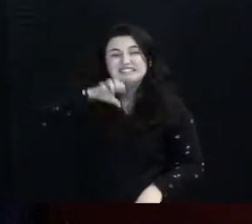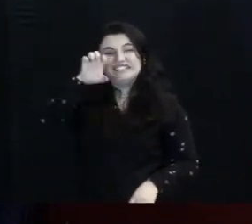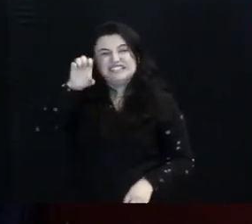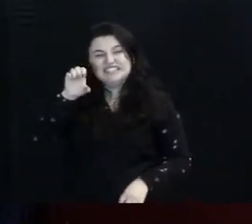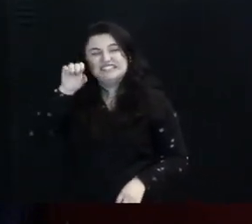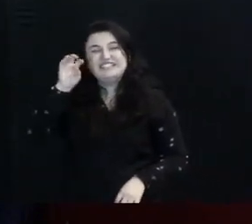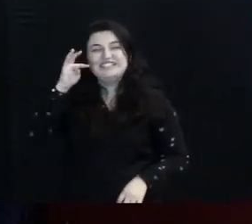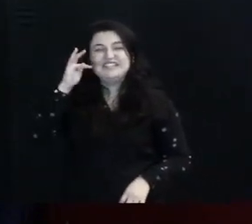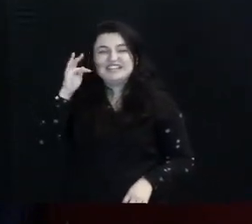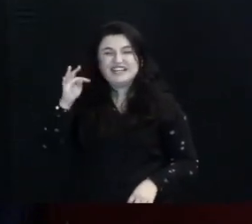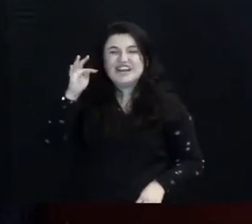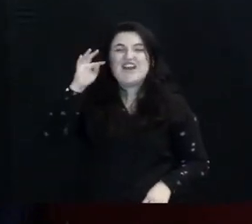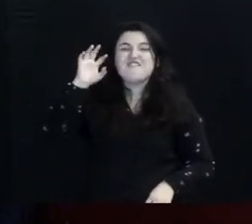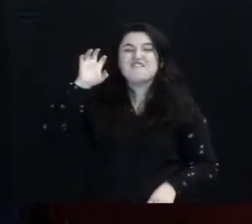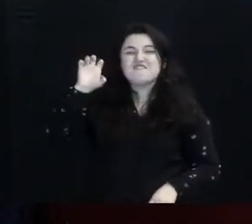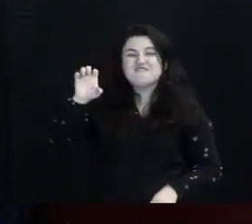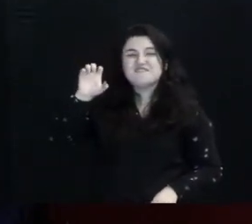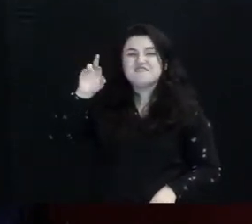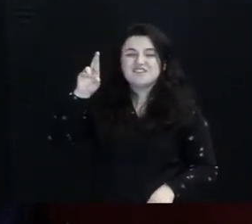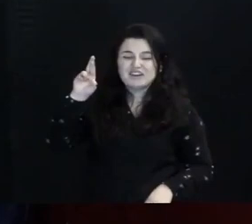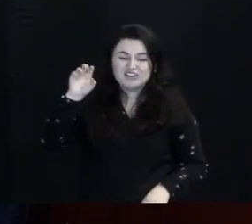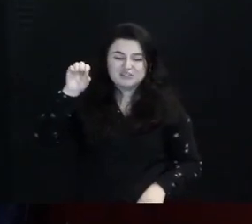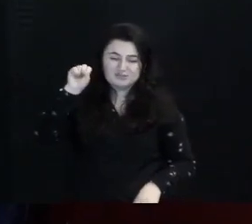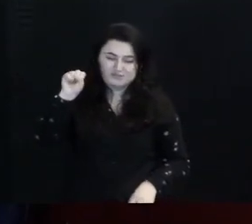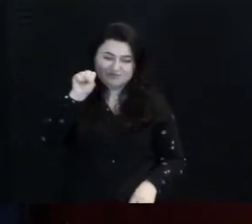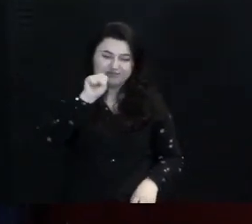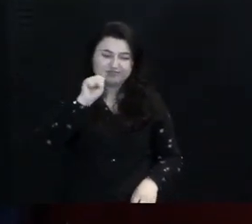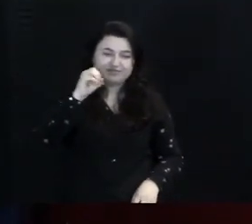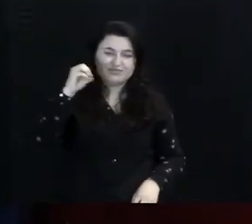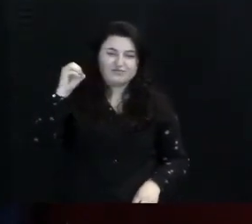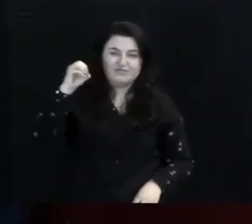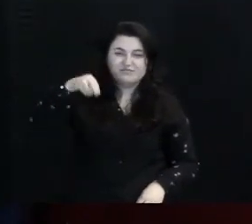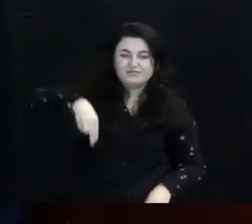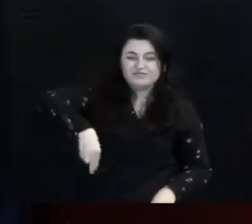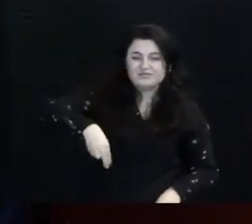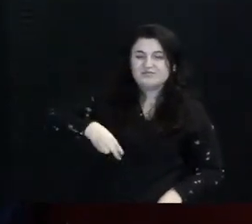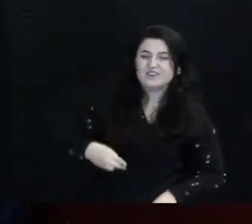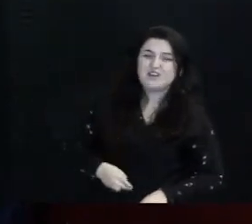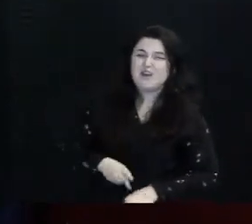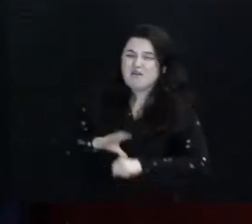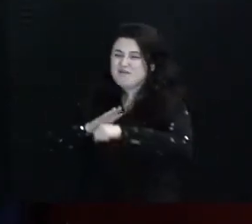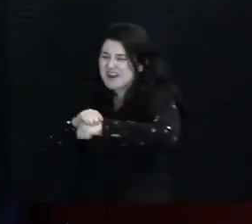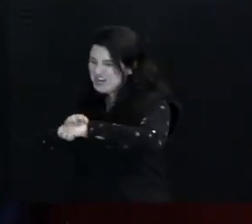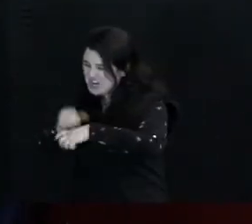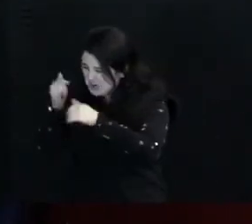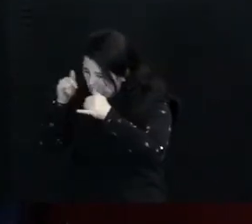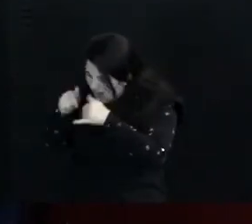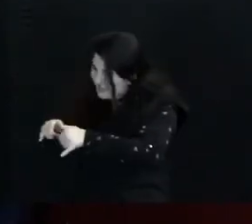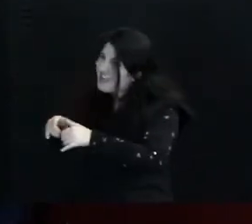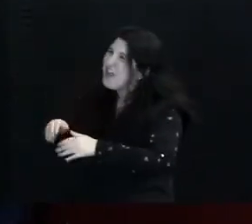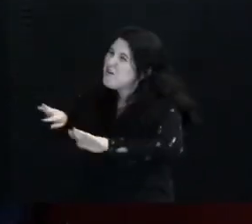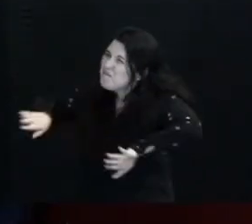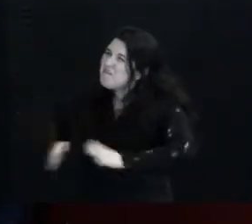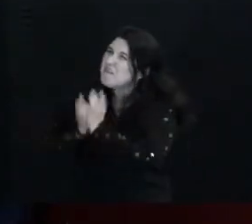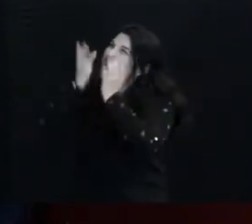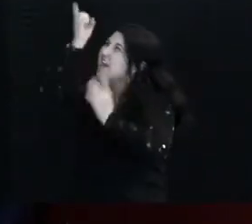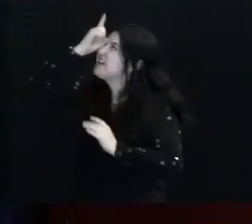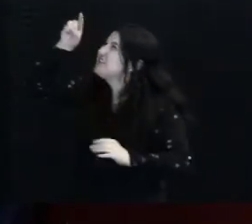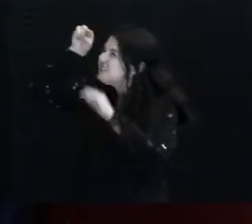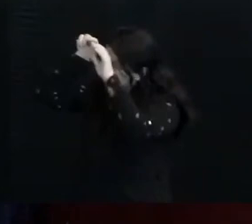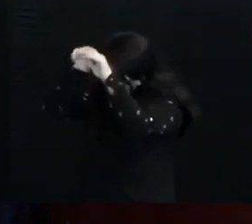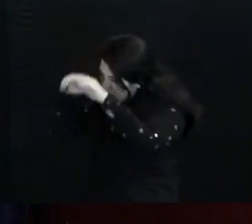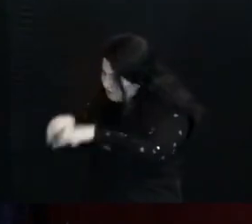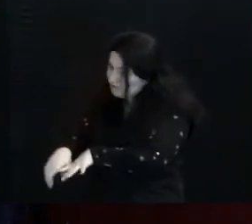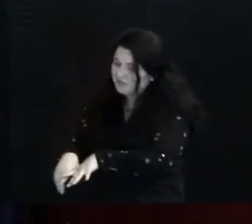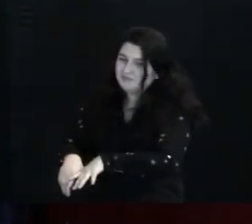O milagre do Senhor Chegou na tua vida E pela Benedita Pelo consolo Pela perda do seu marido